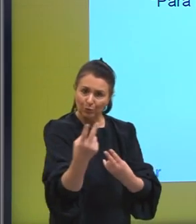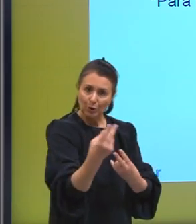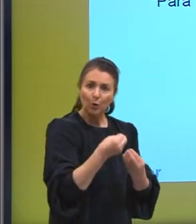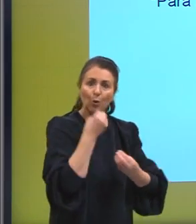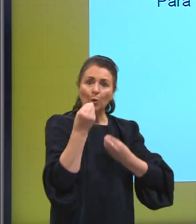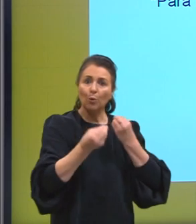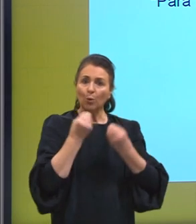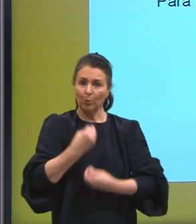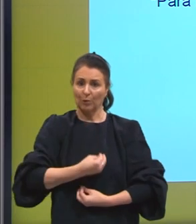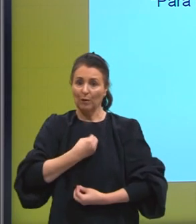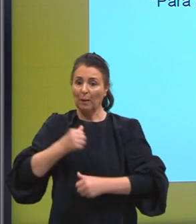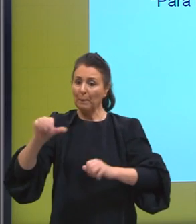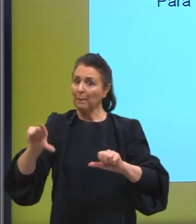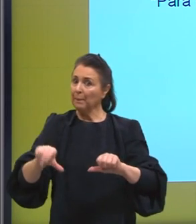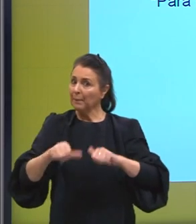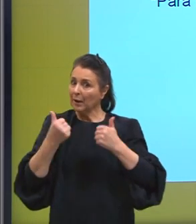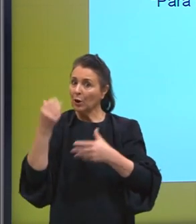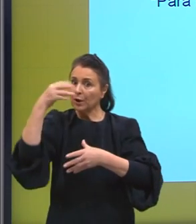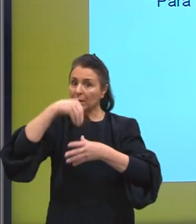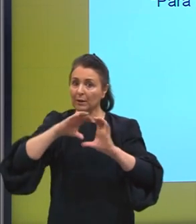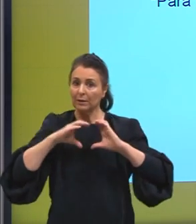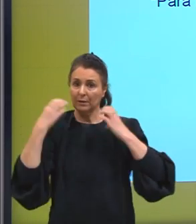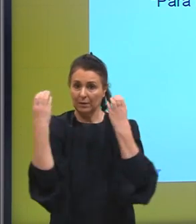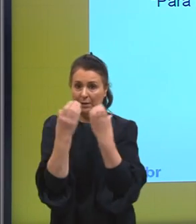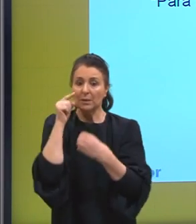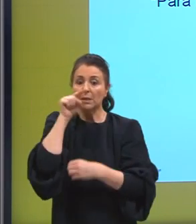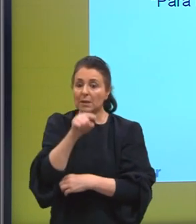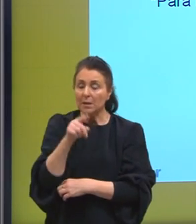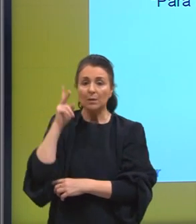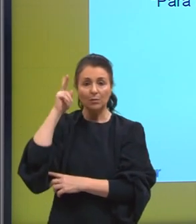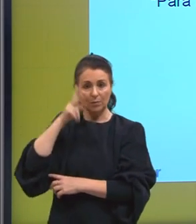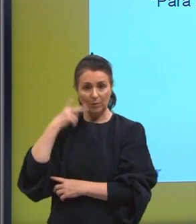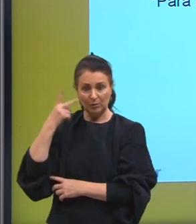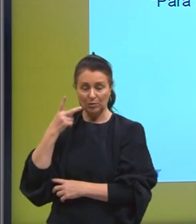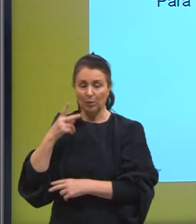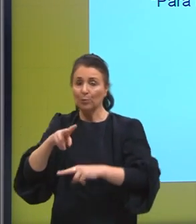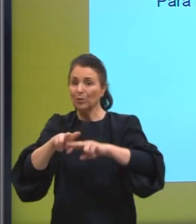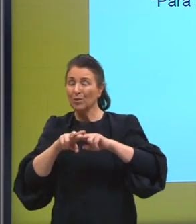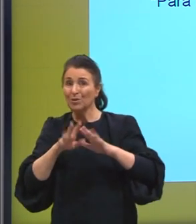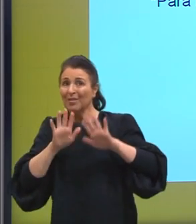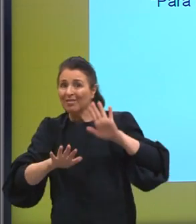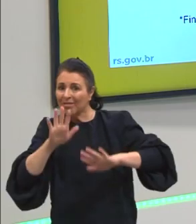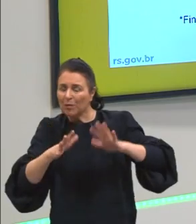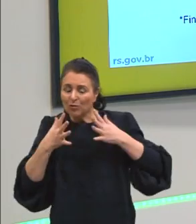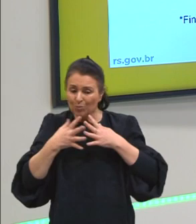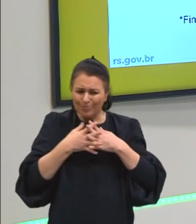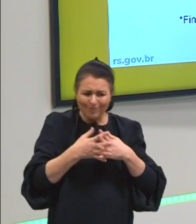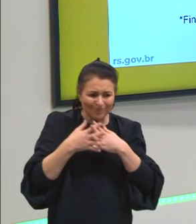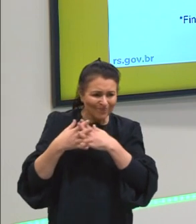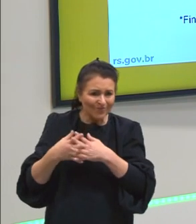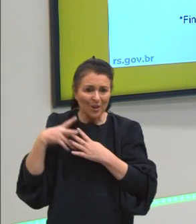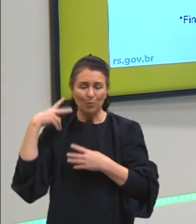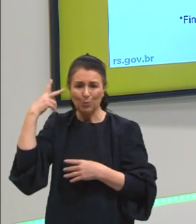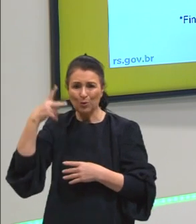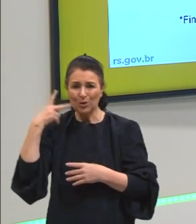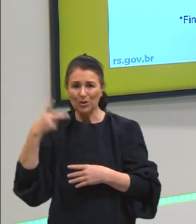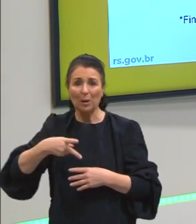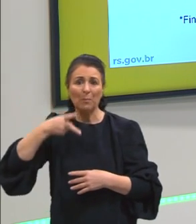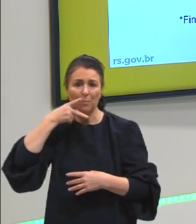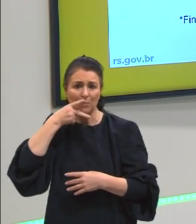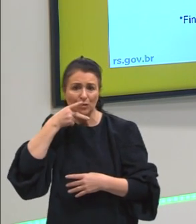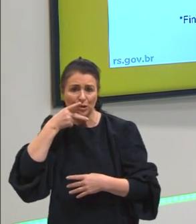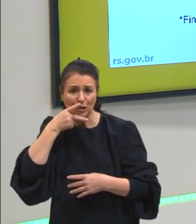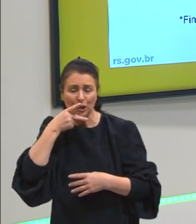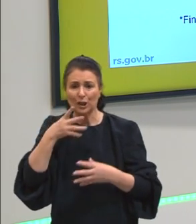Essa é a política, certo? E aí, muitas vezes, nós confundimos com a questão política partidária